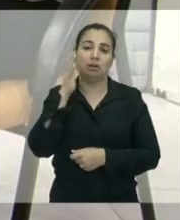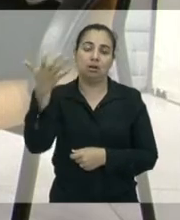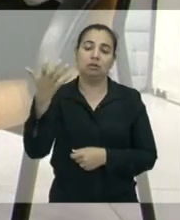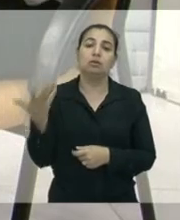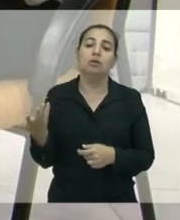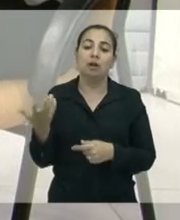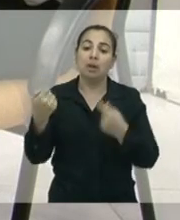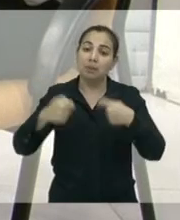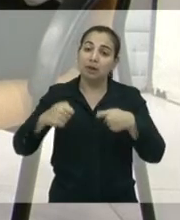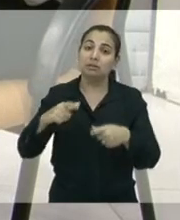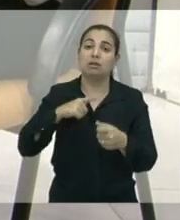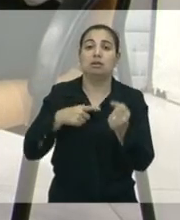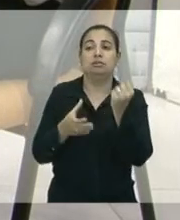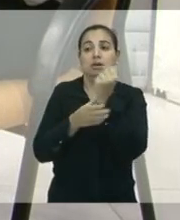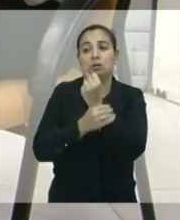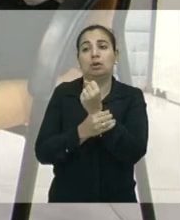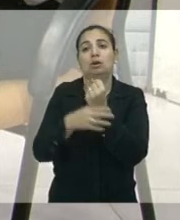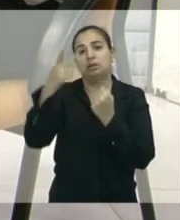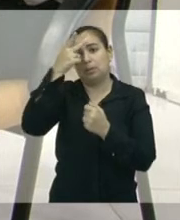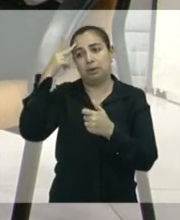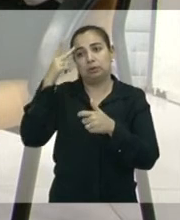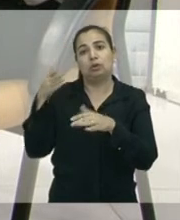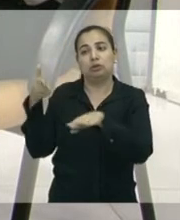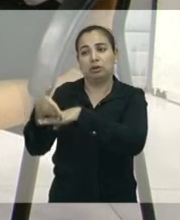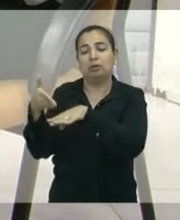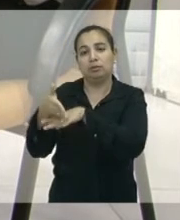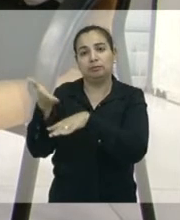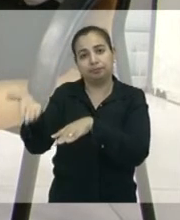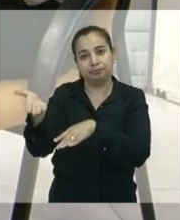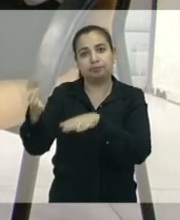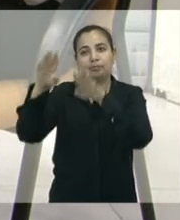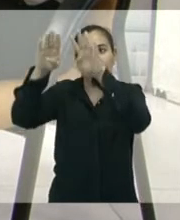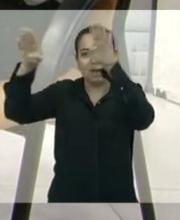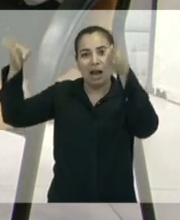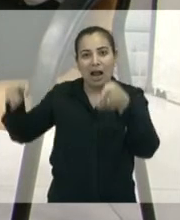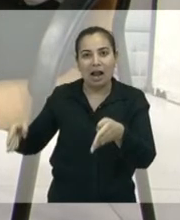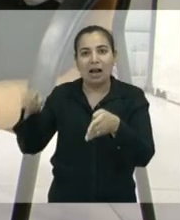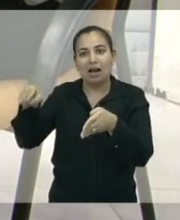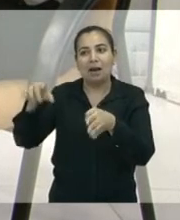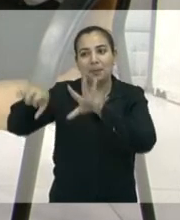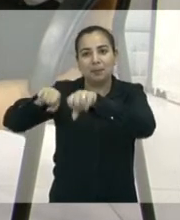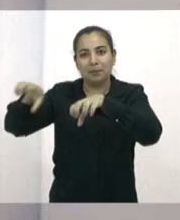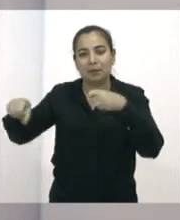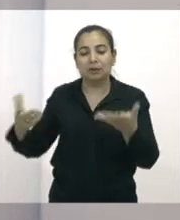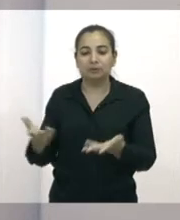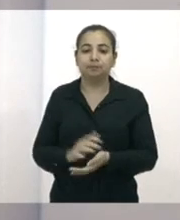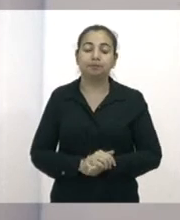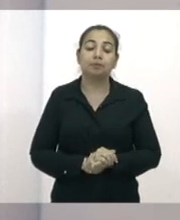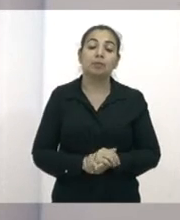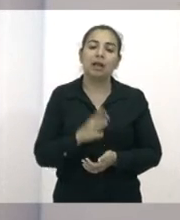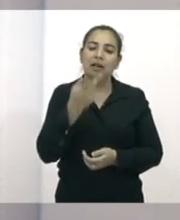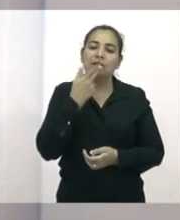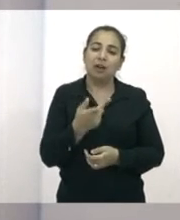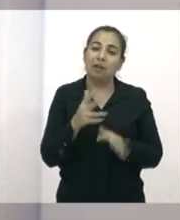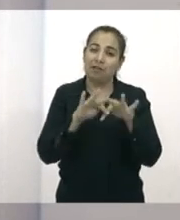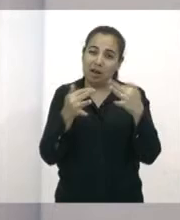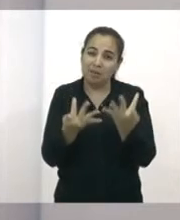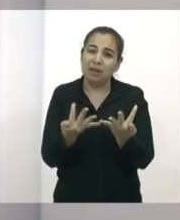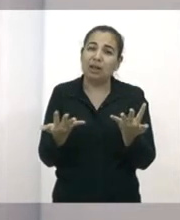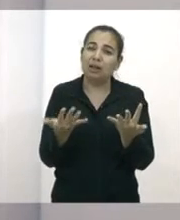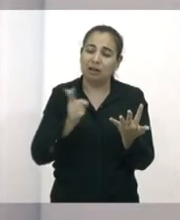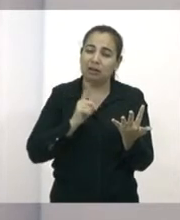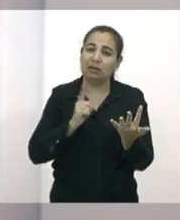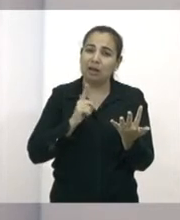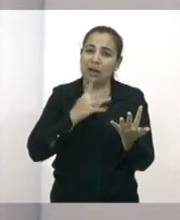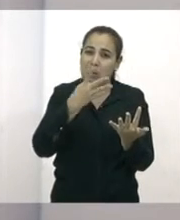funcionamento desses galpões. Vereadora, muitas vezes essas famílias só têm esse meio de renda, que é uma senhora situar pouco, 400